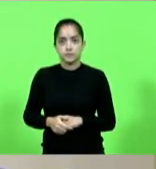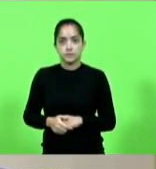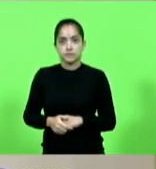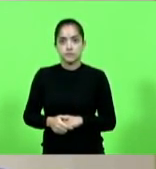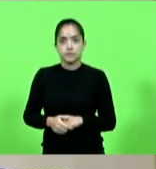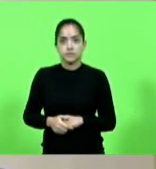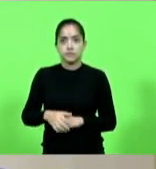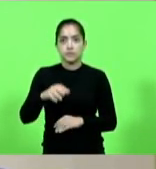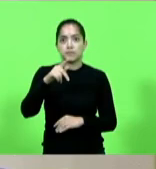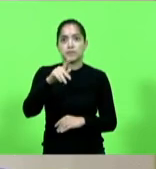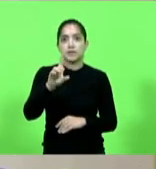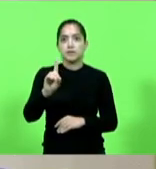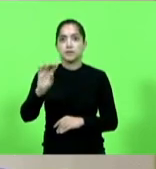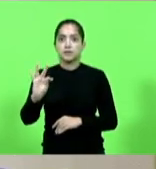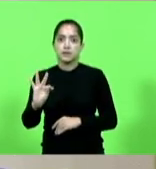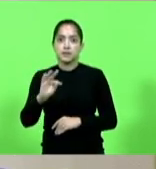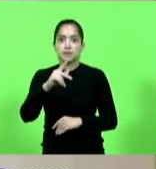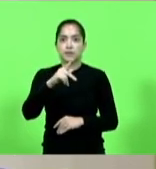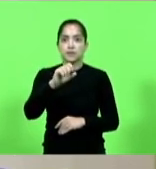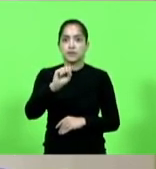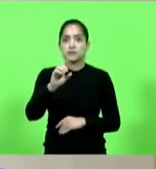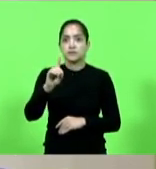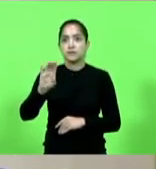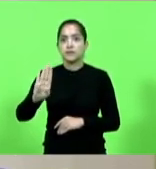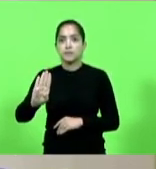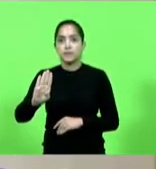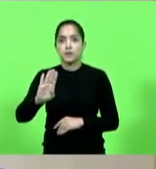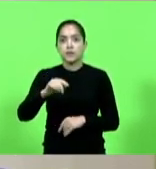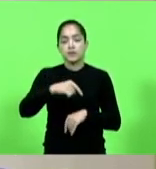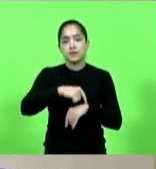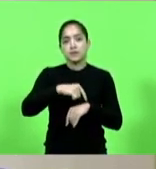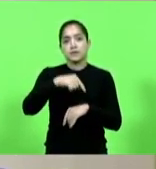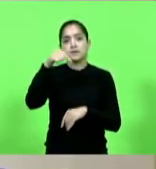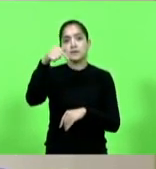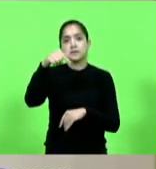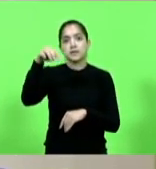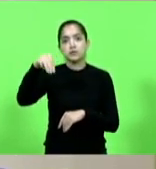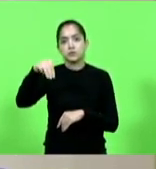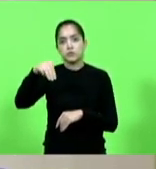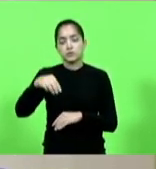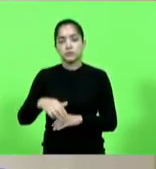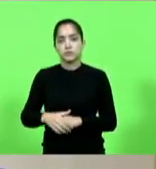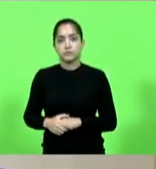Bloco PDT-PSDB-Republicanos, por 7 minutos e 30 segundos.